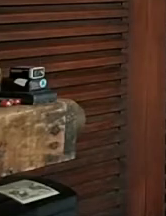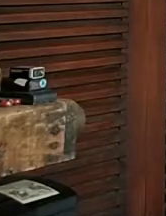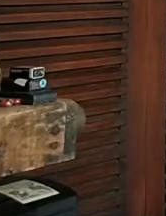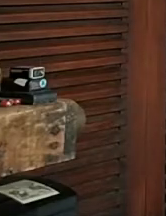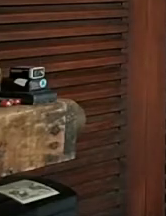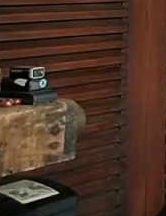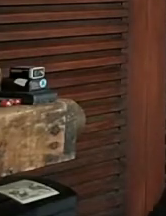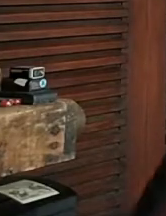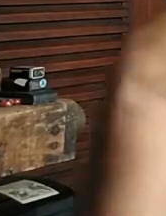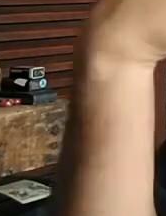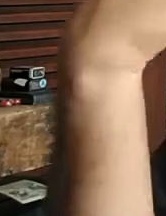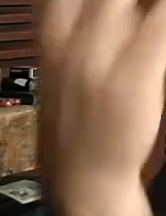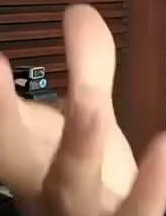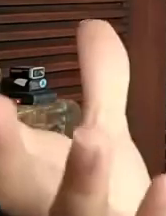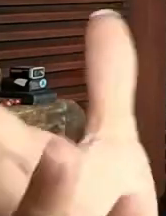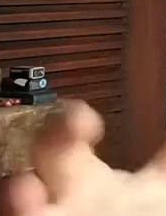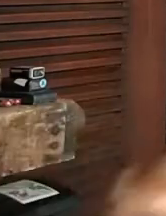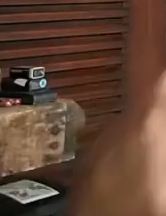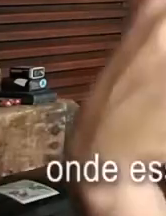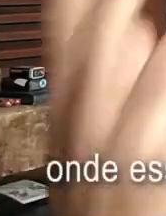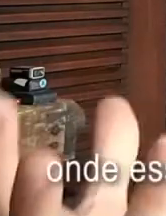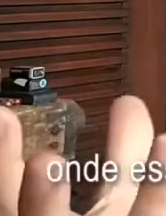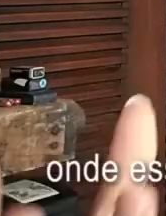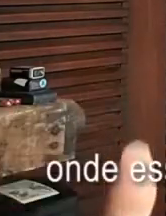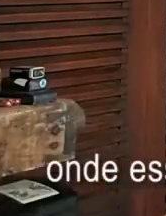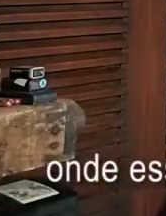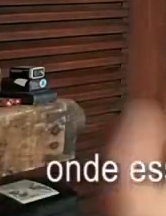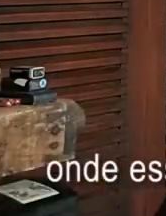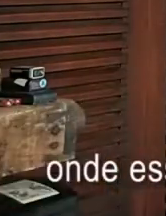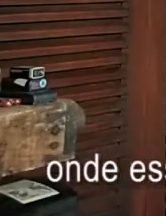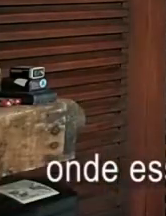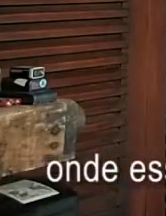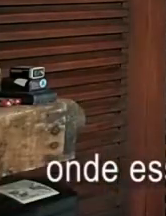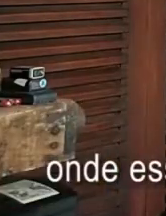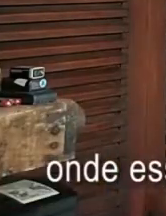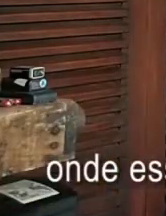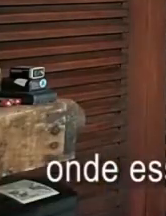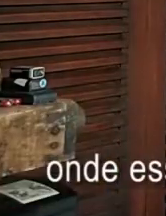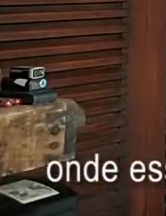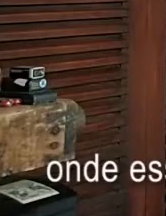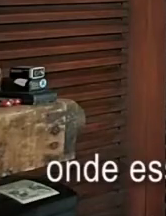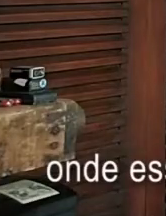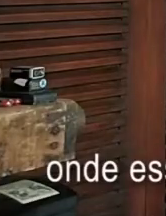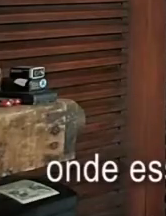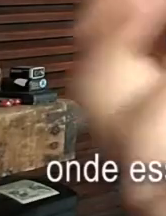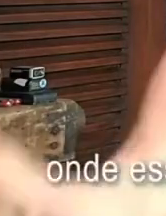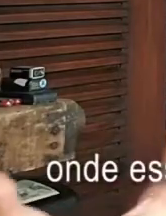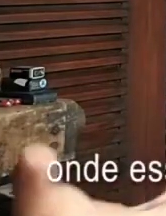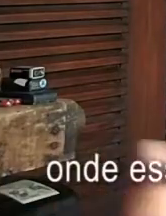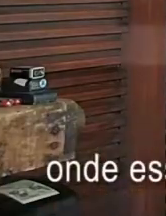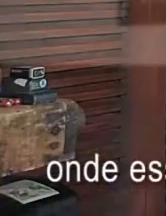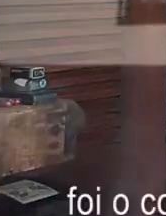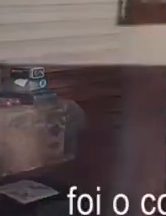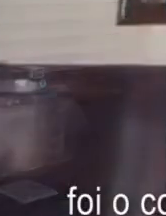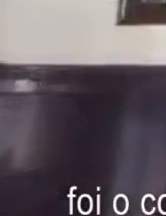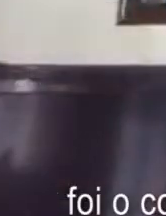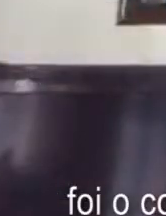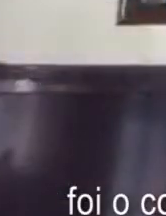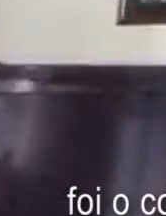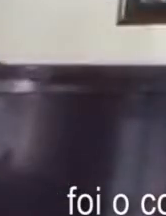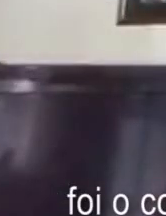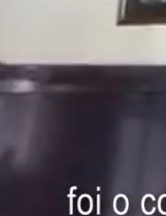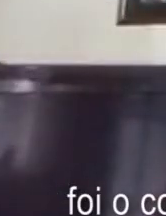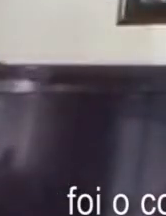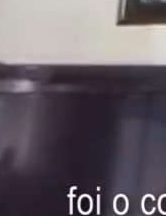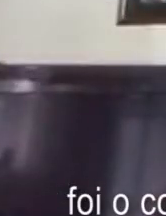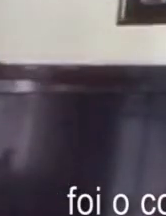sistematização, onde essas vivências, onde essa ação vira um aprendizado que se consolida nesse educando. Um